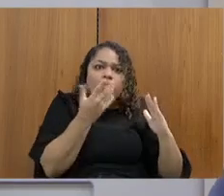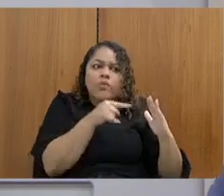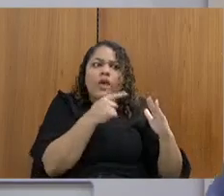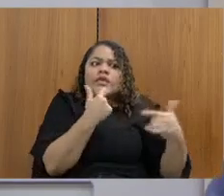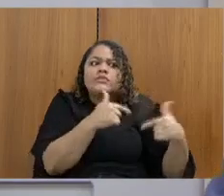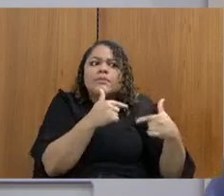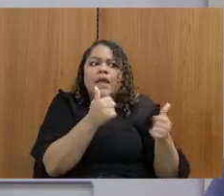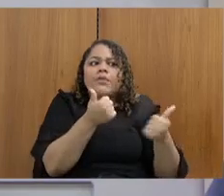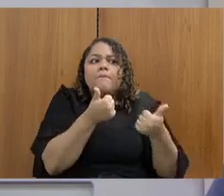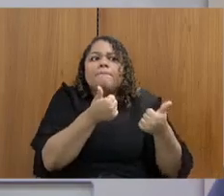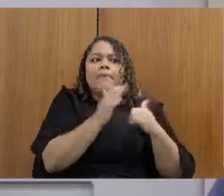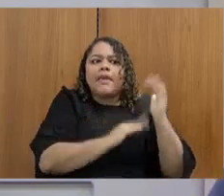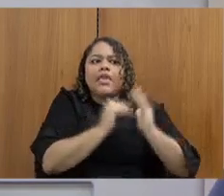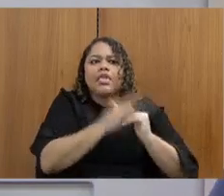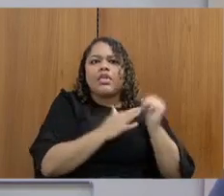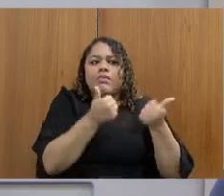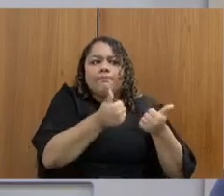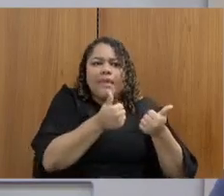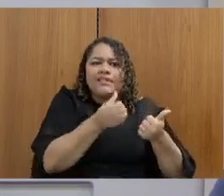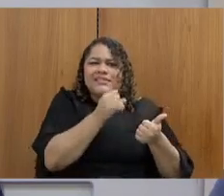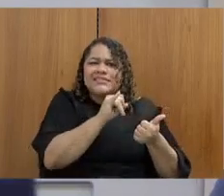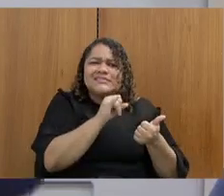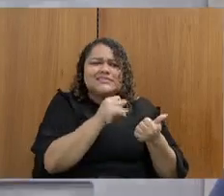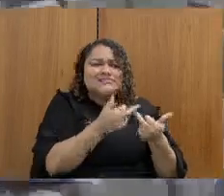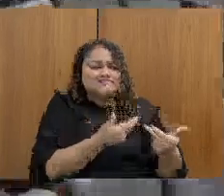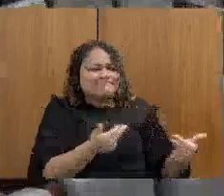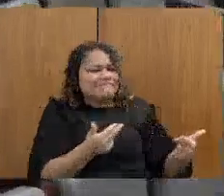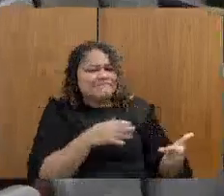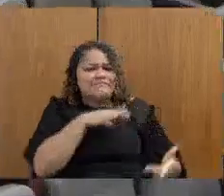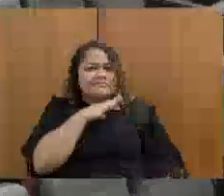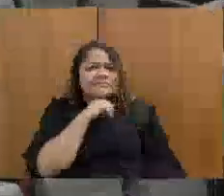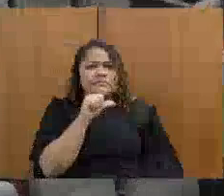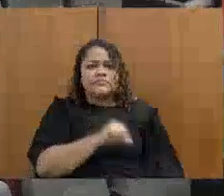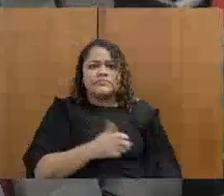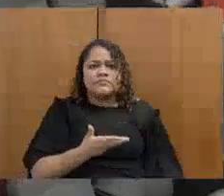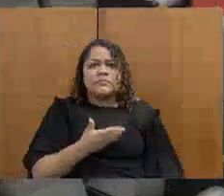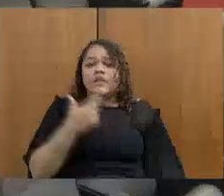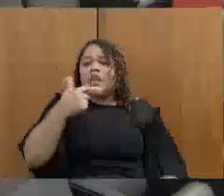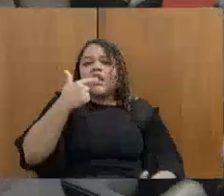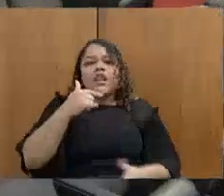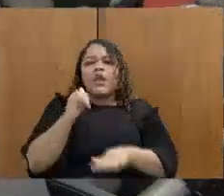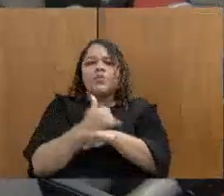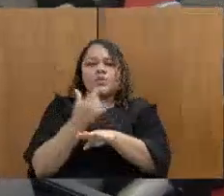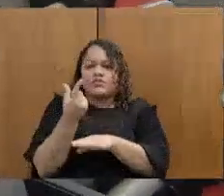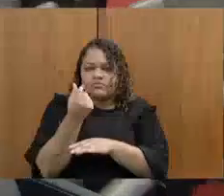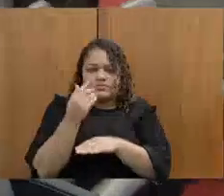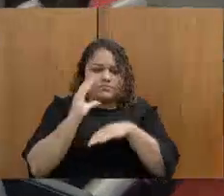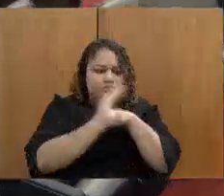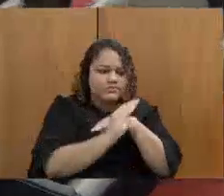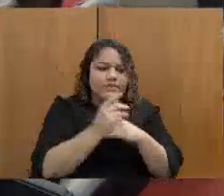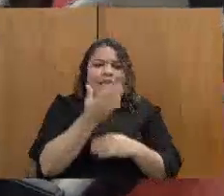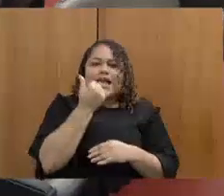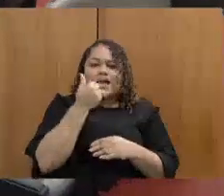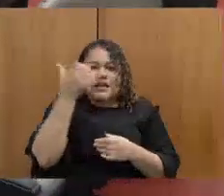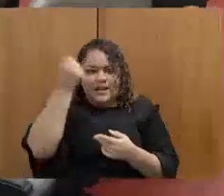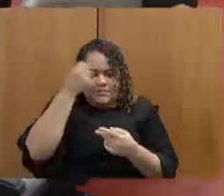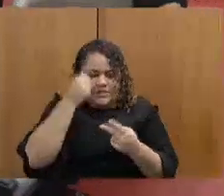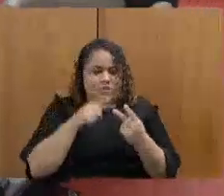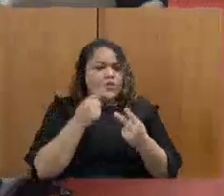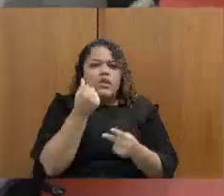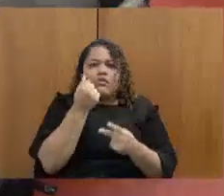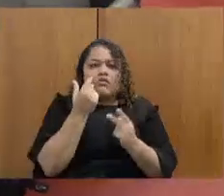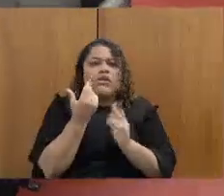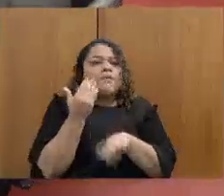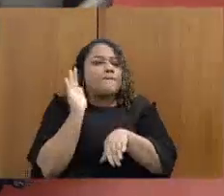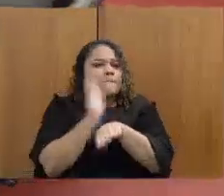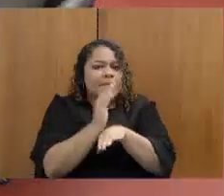governo, não tem recurso, não tem recurso para a contratação, não tem recurso para dar o auxílio alimentação, não tem recurso para dar o aumento aos servidores, mas o Estado tem